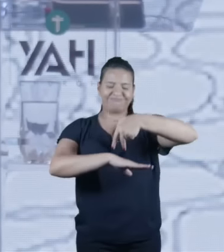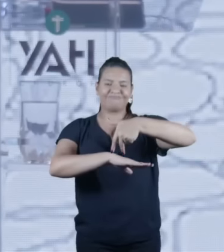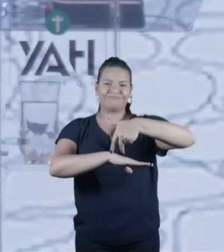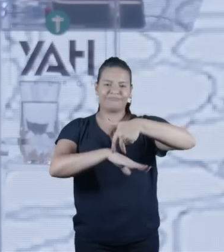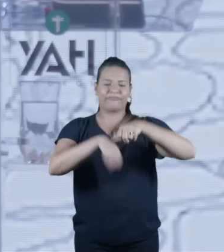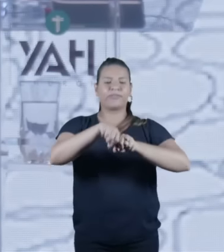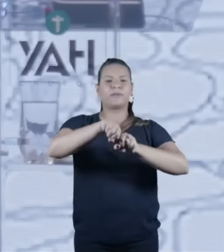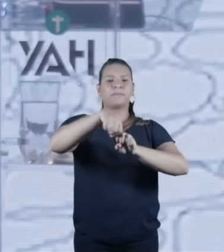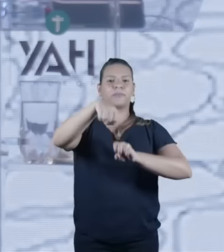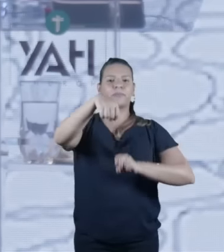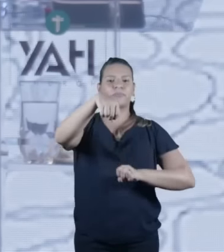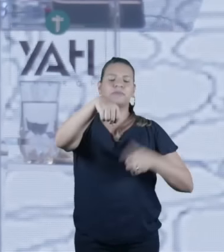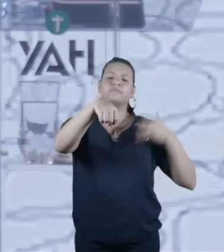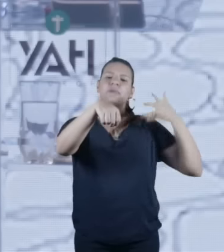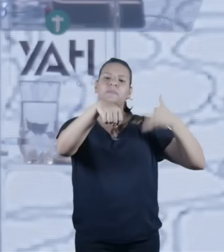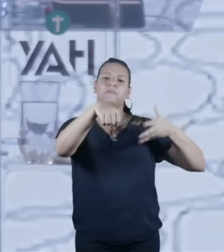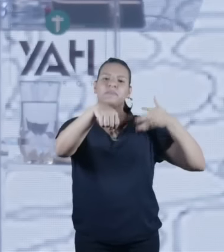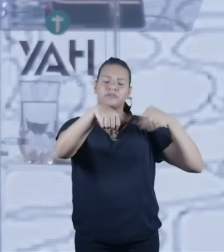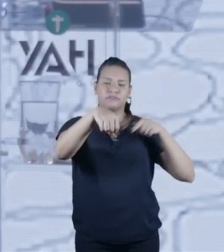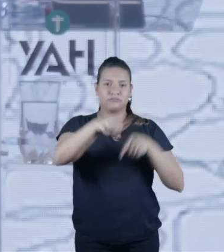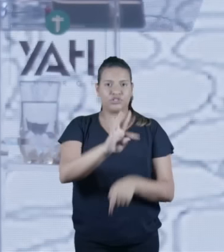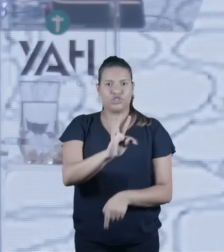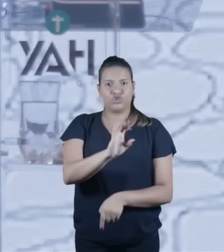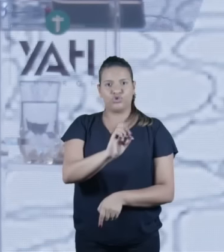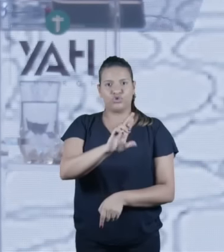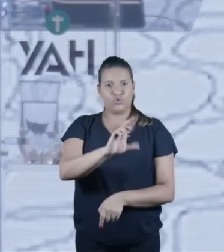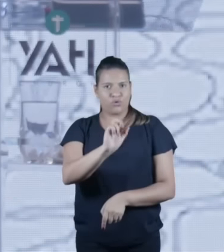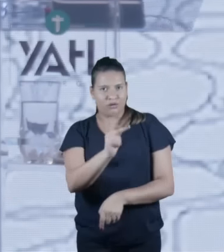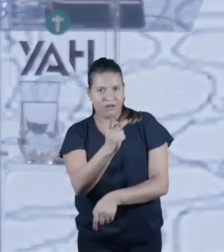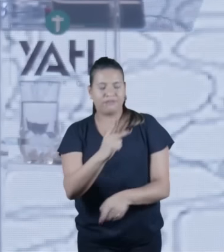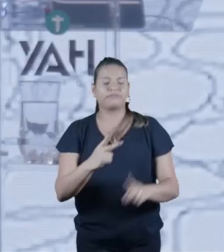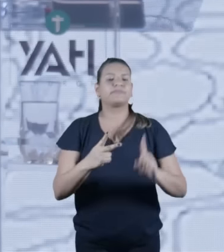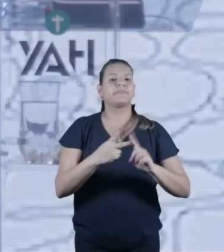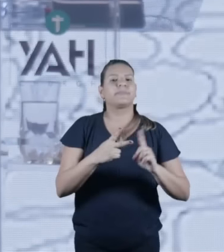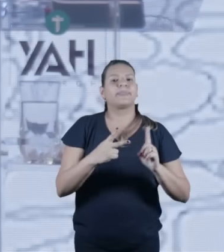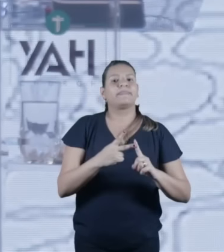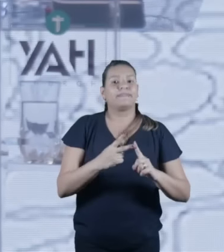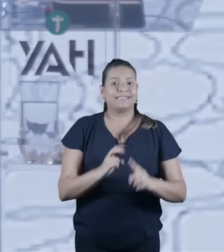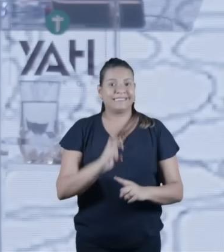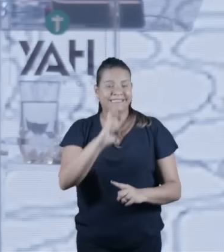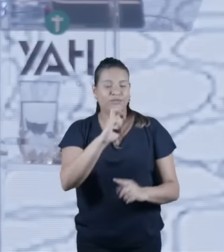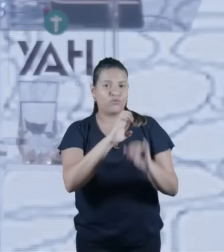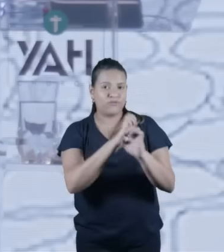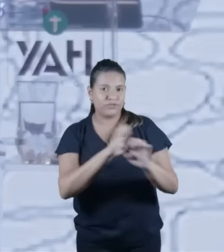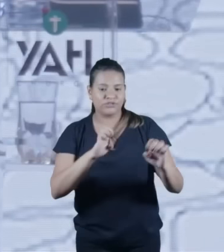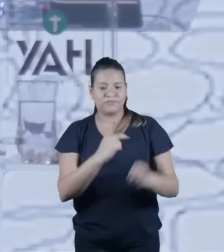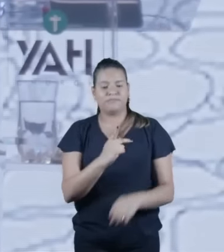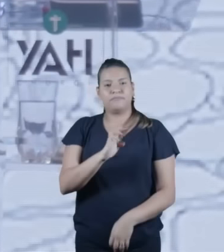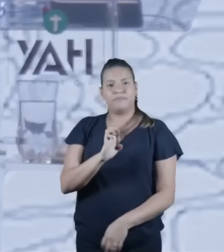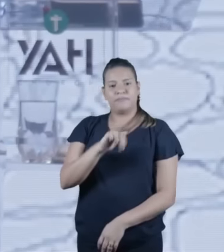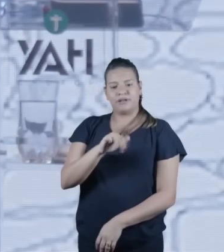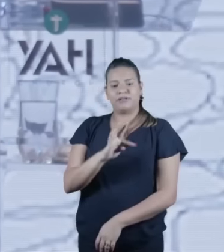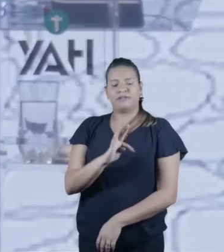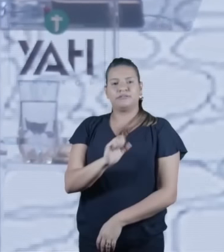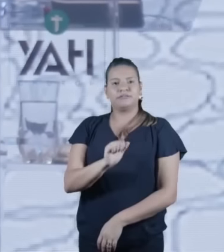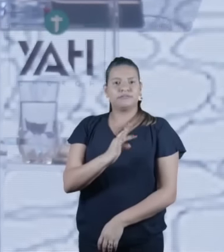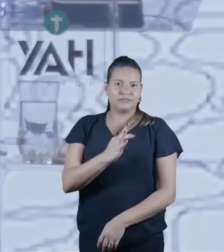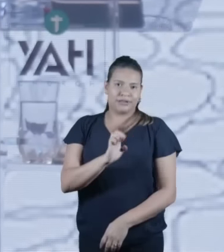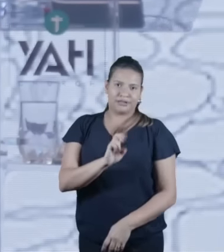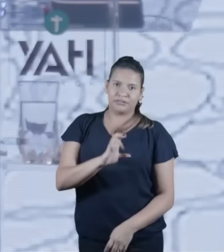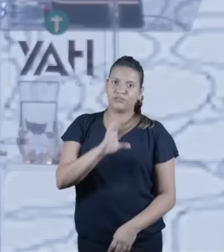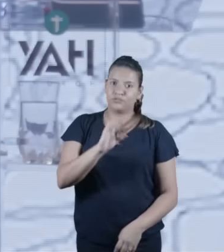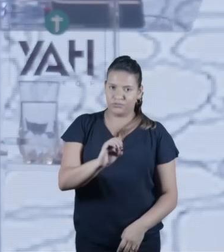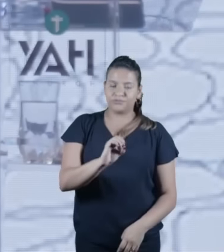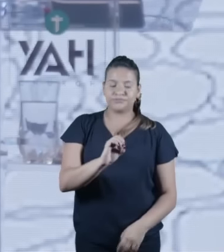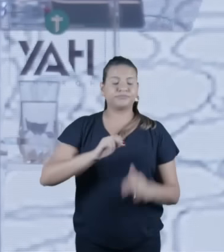que são a Torá o Pentateuco as escrituras e os prefetas então os judeus daquela época estavam habituados